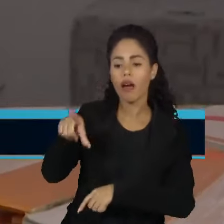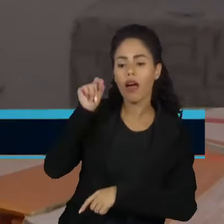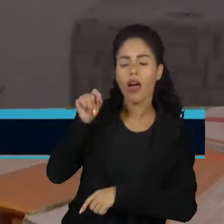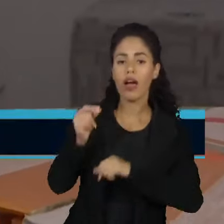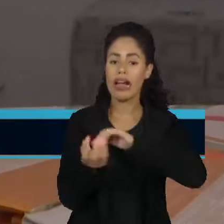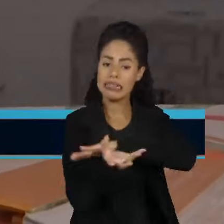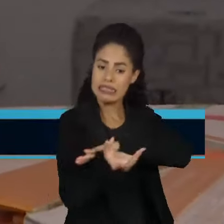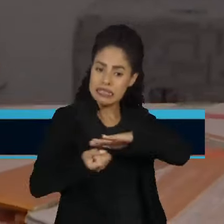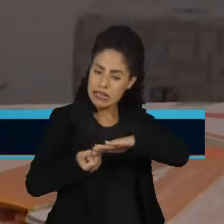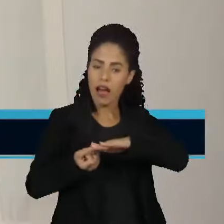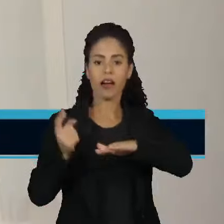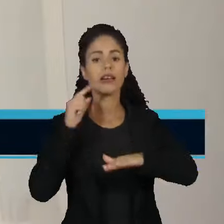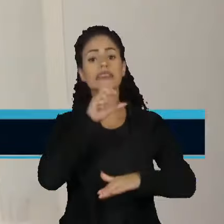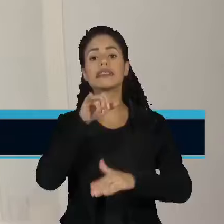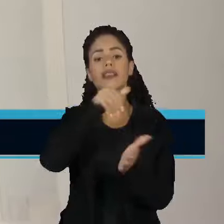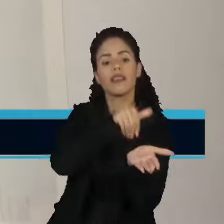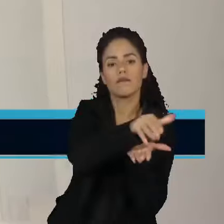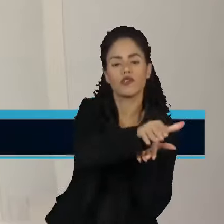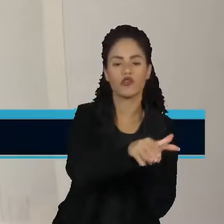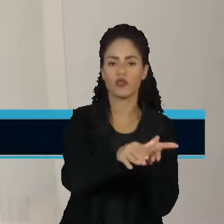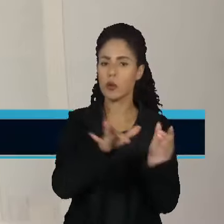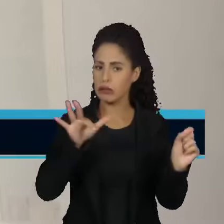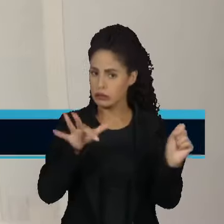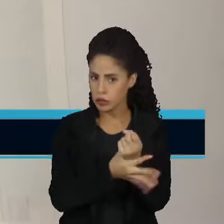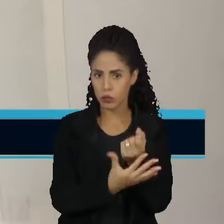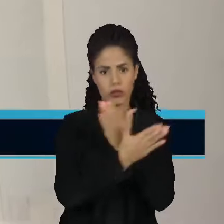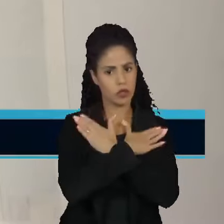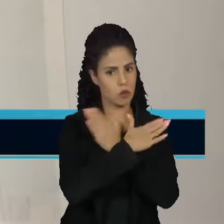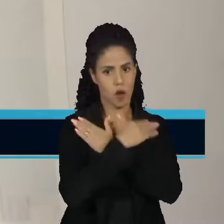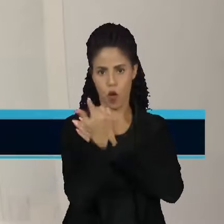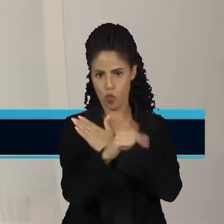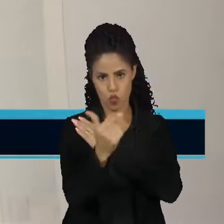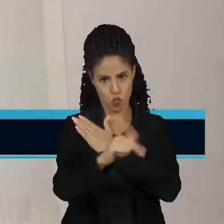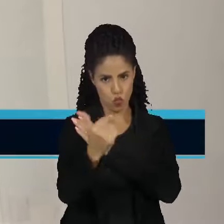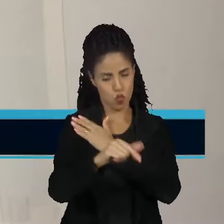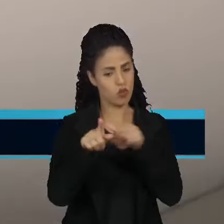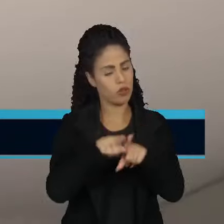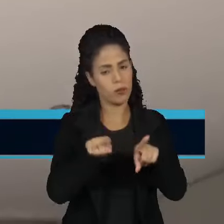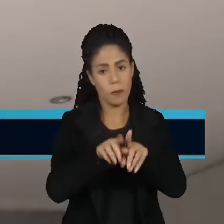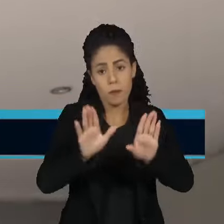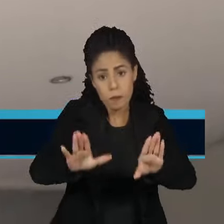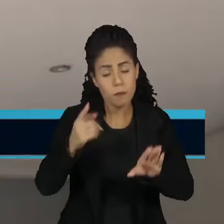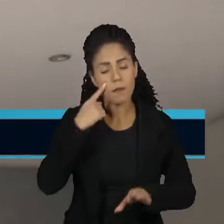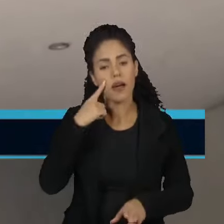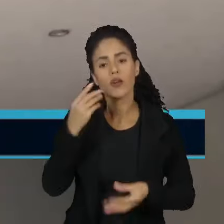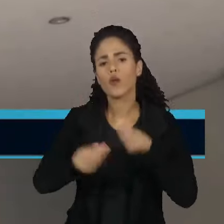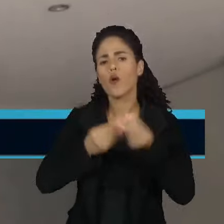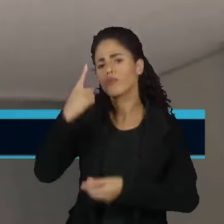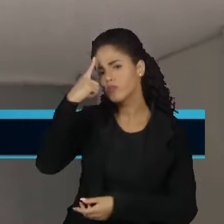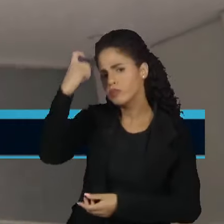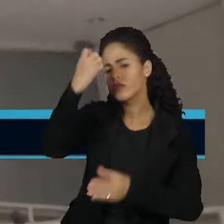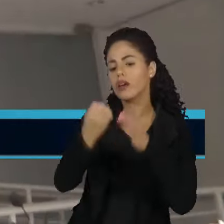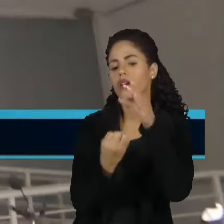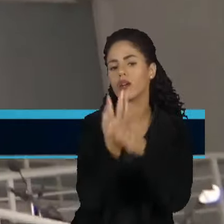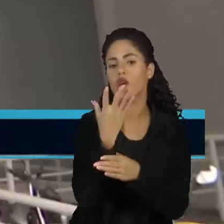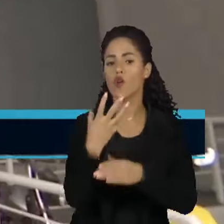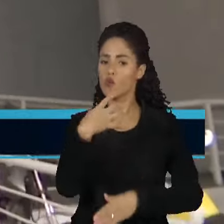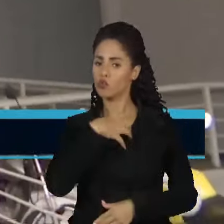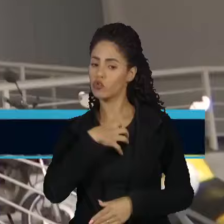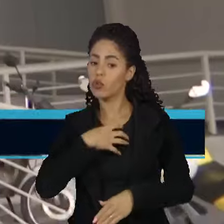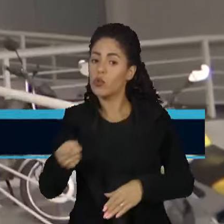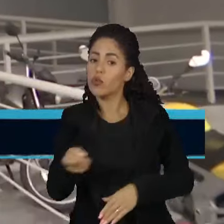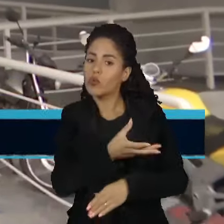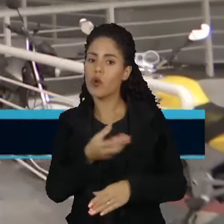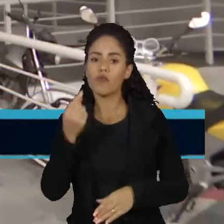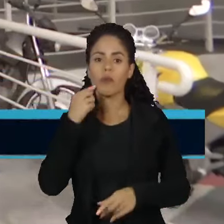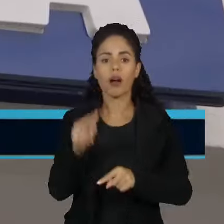saque quando demitido não pode retirar o valor integral do fundo. A ideia seria criar uma nova modalidade